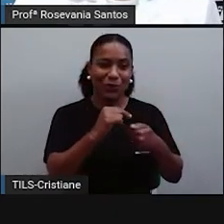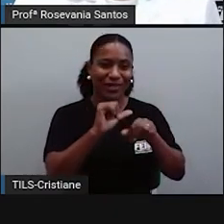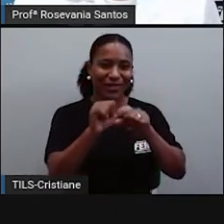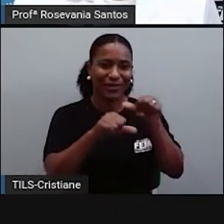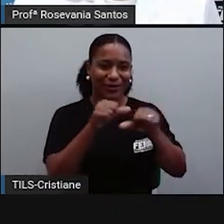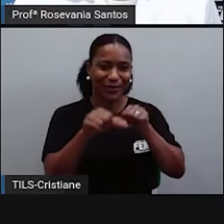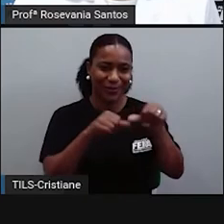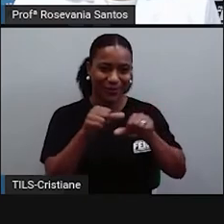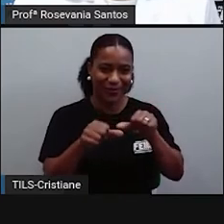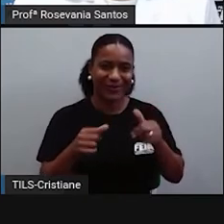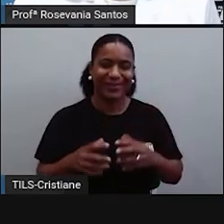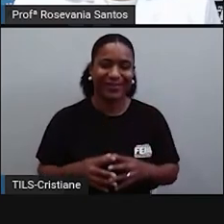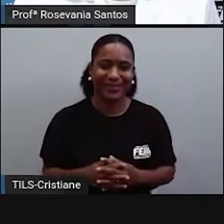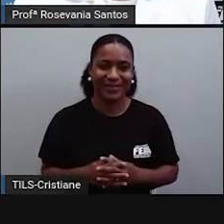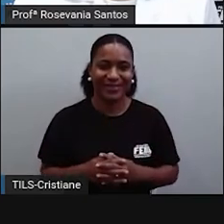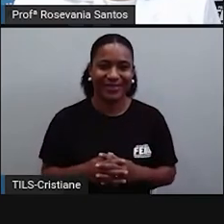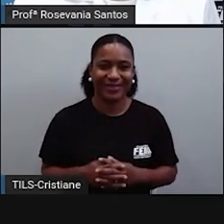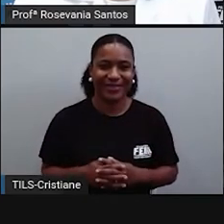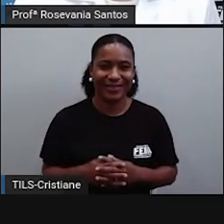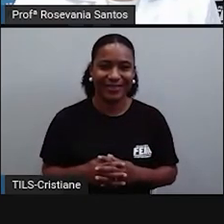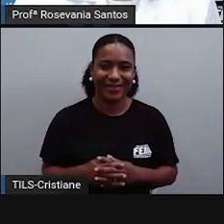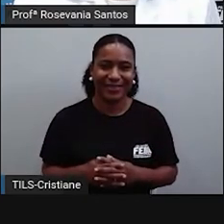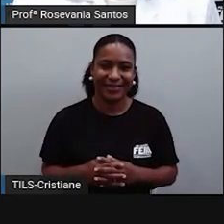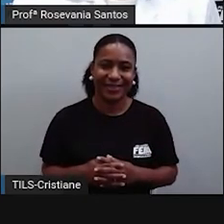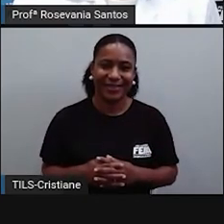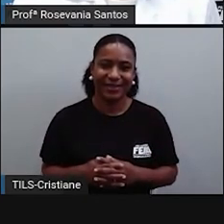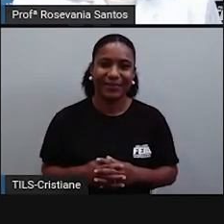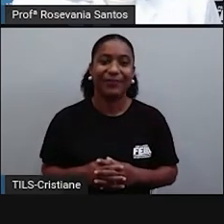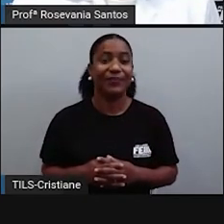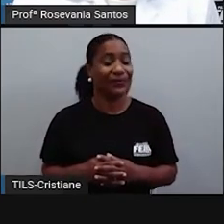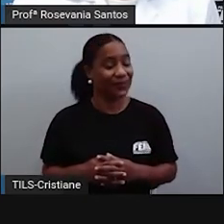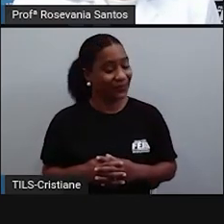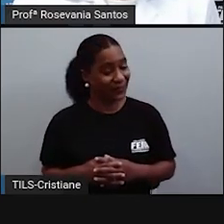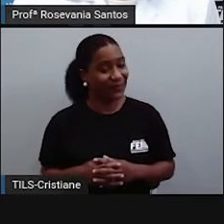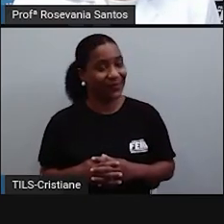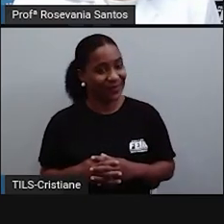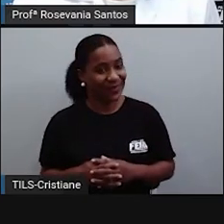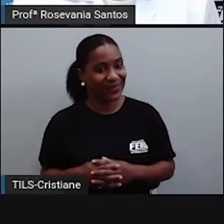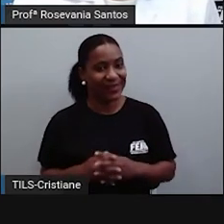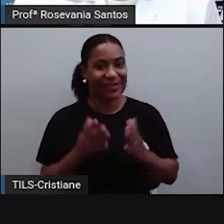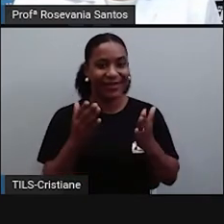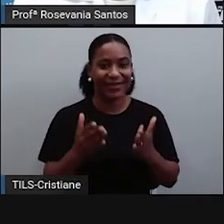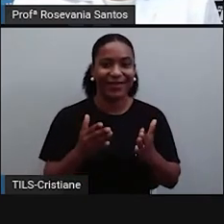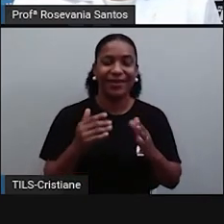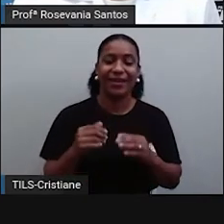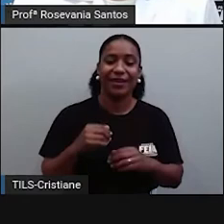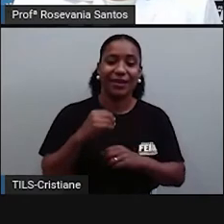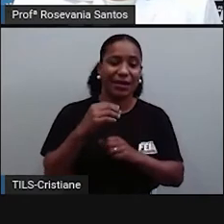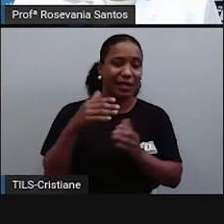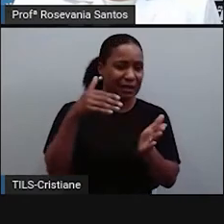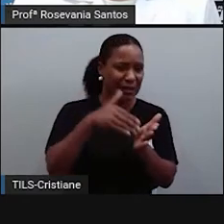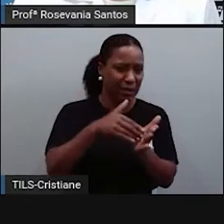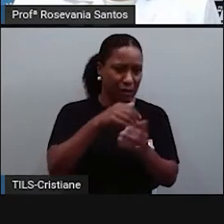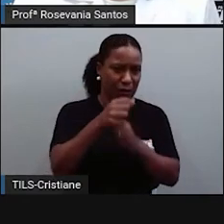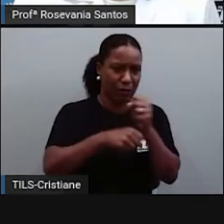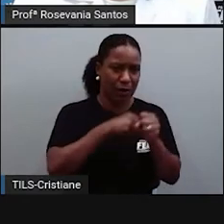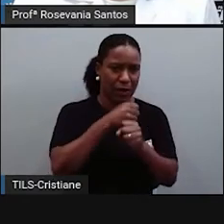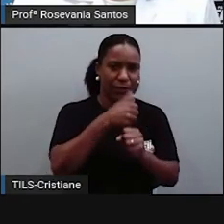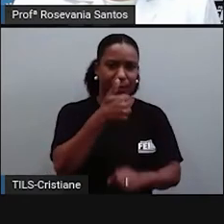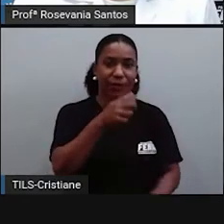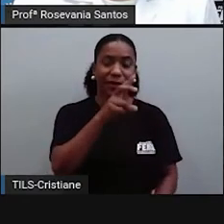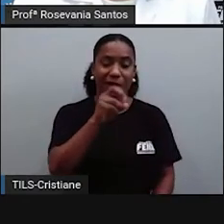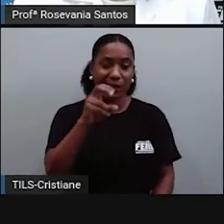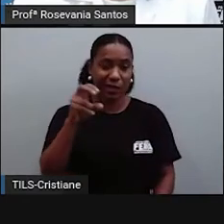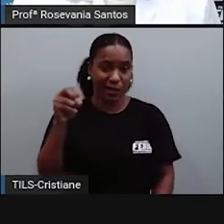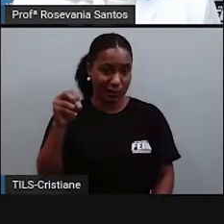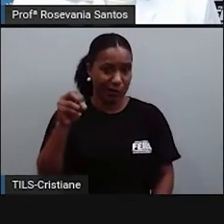das coisas, né? É legal isso aí. Vamos lá. Bom, então, aparei 500, cerca de 3 milhões de indígenas viviam